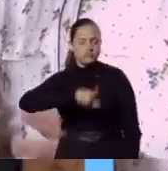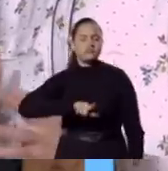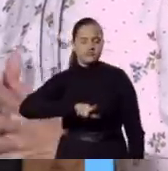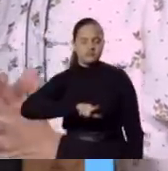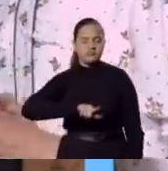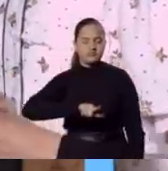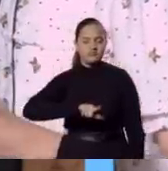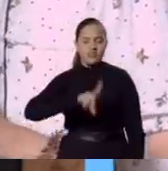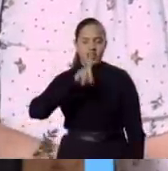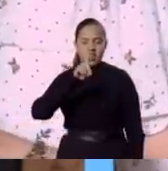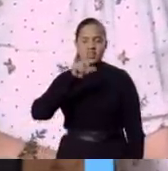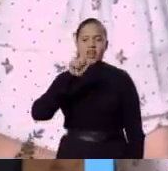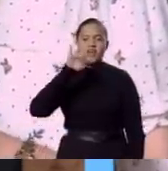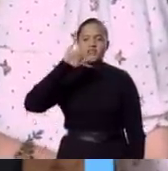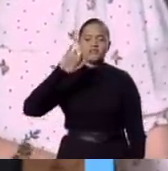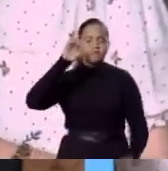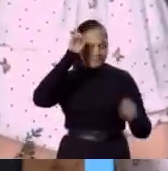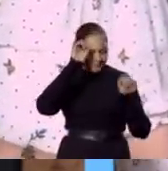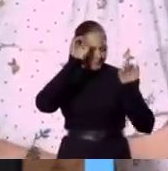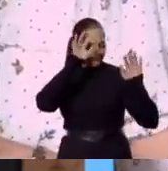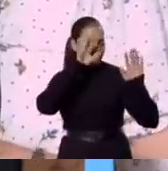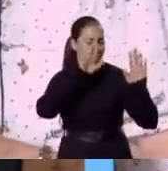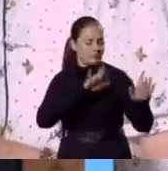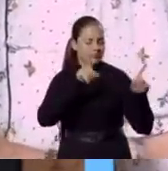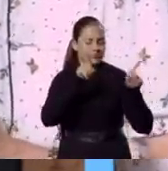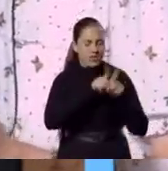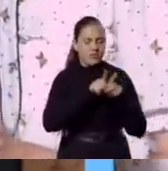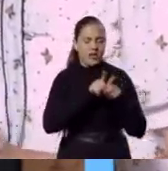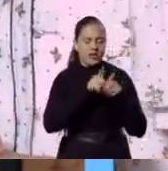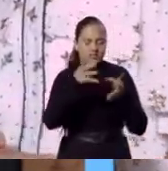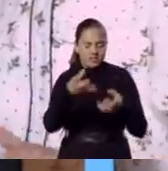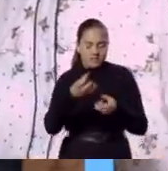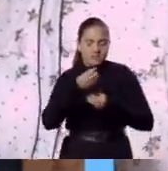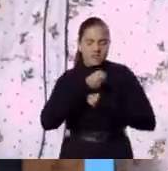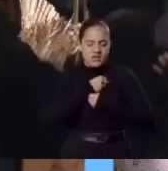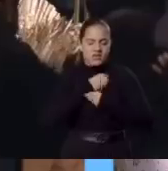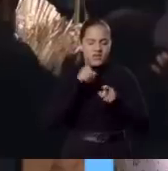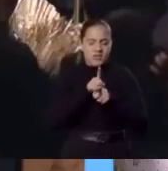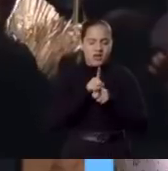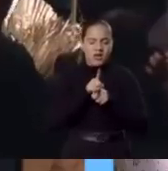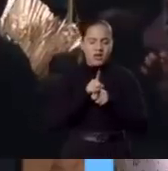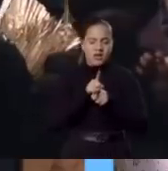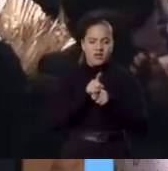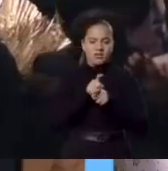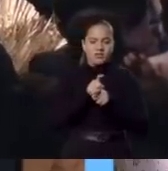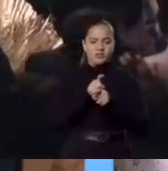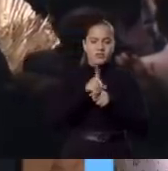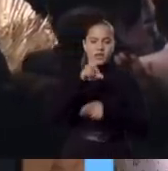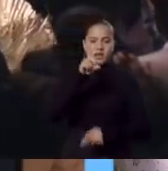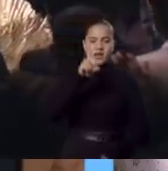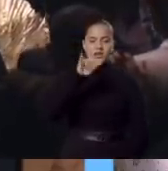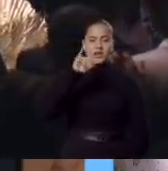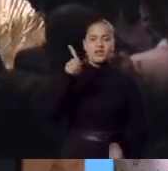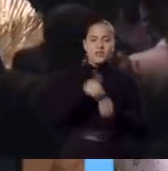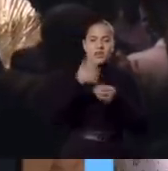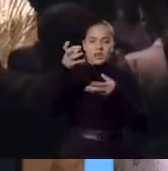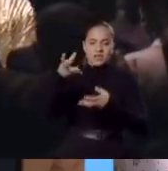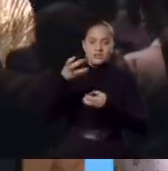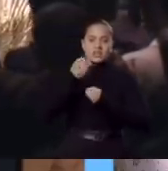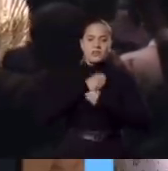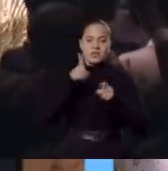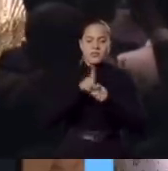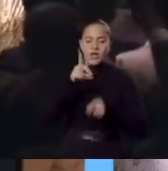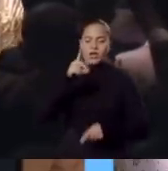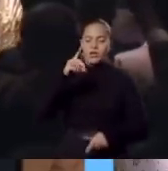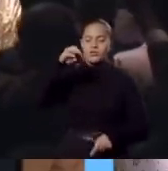Além de receber a unção de diácono Hoje ele recebe o tremendo dom de